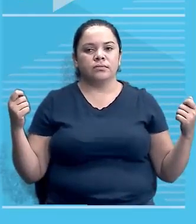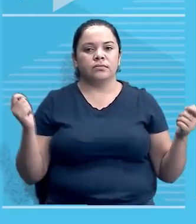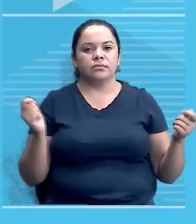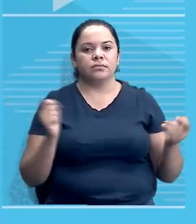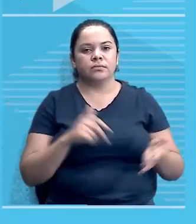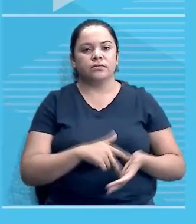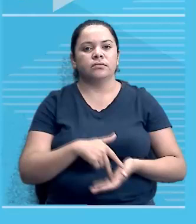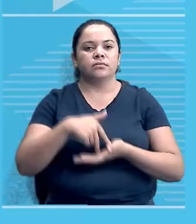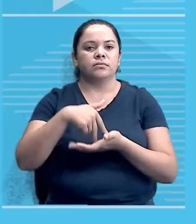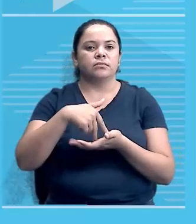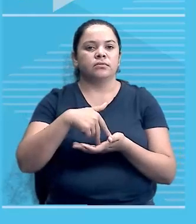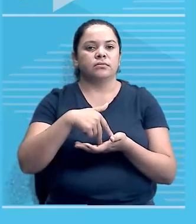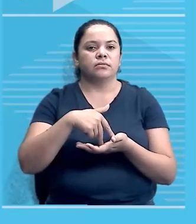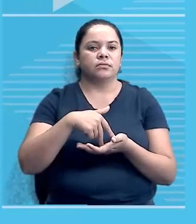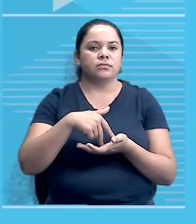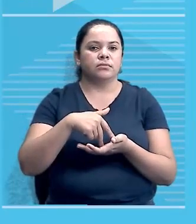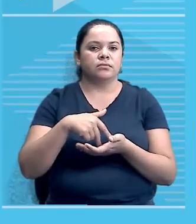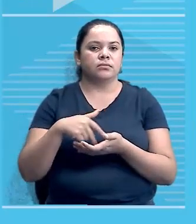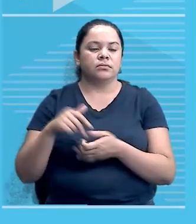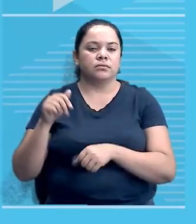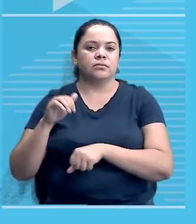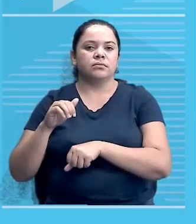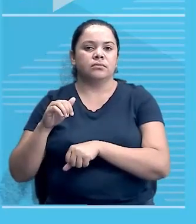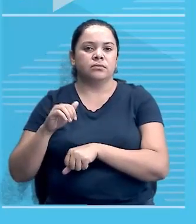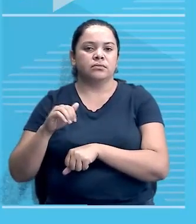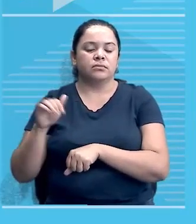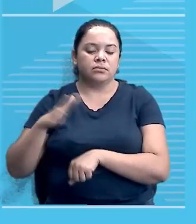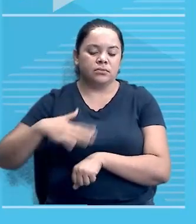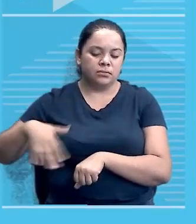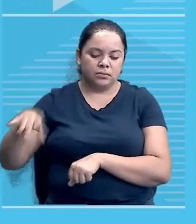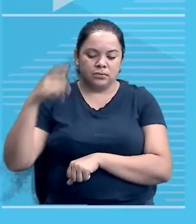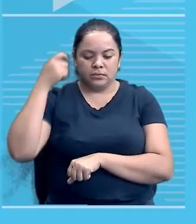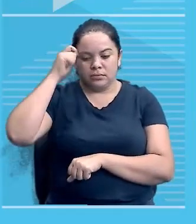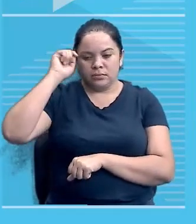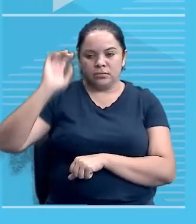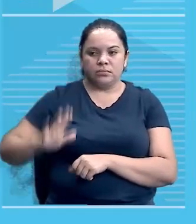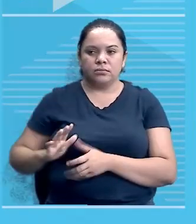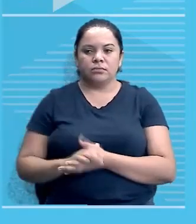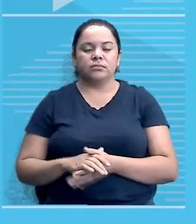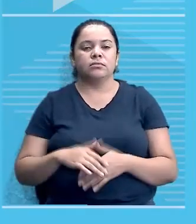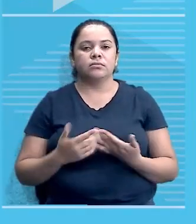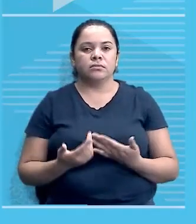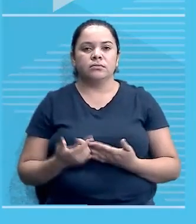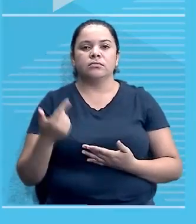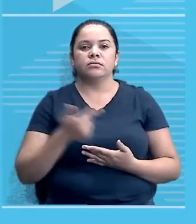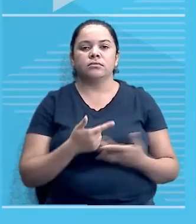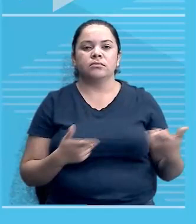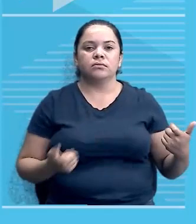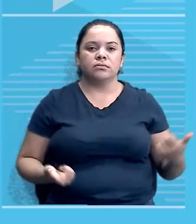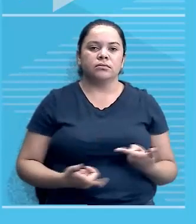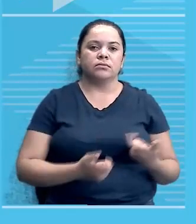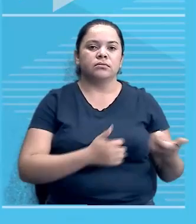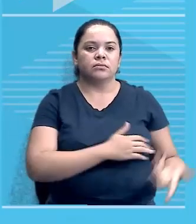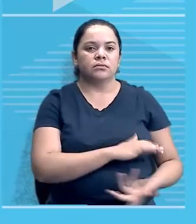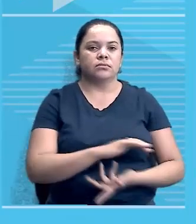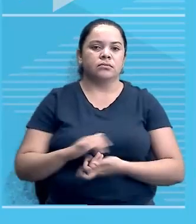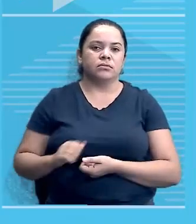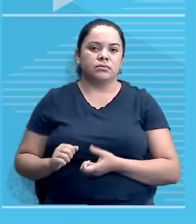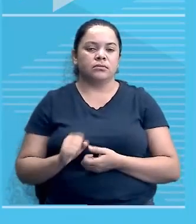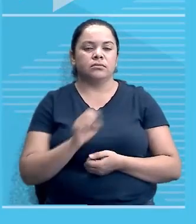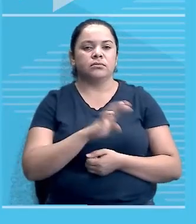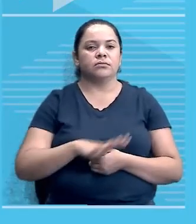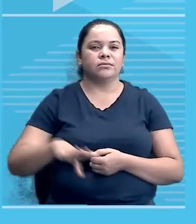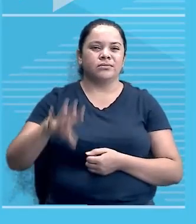Em outras palavras, o que isso quer dizer? Terminada a Segunda Guerra Mundial, a Europa está estraçalhada,